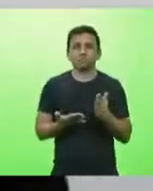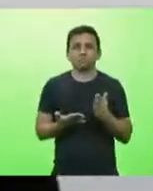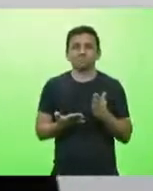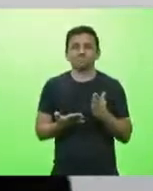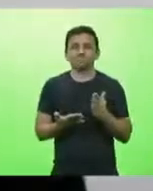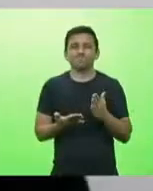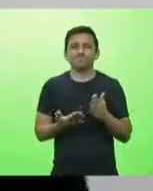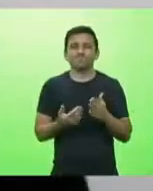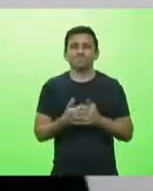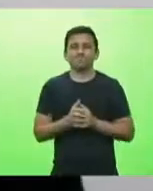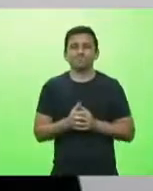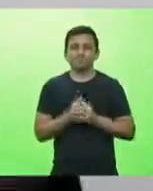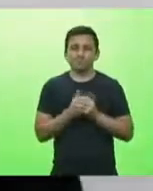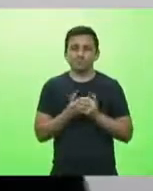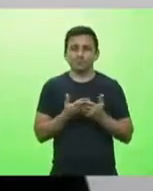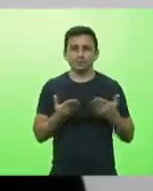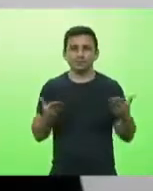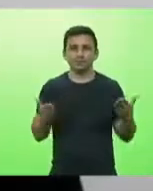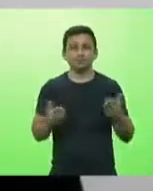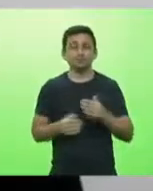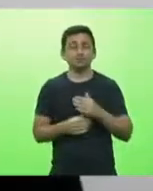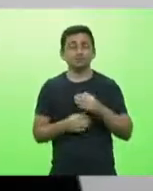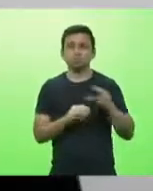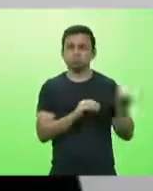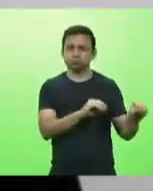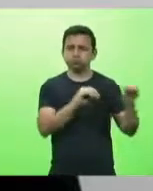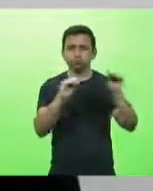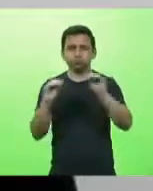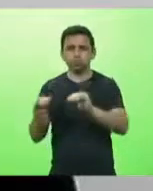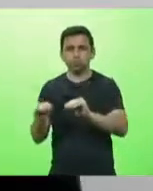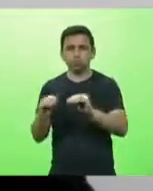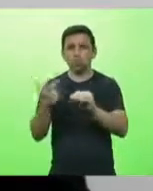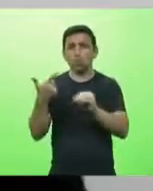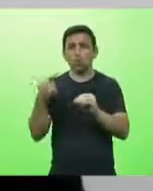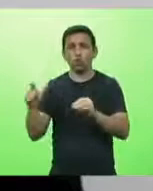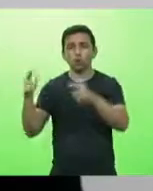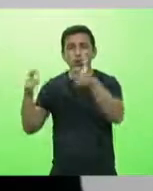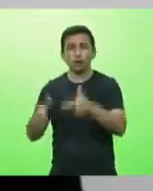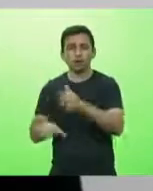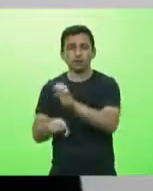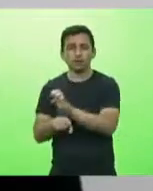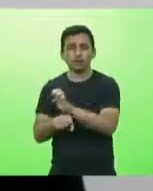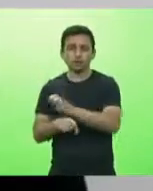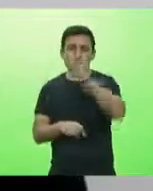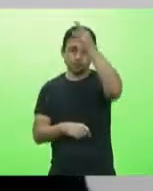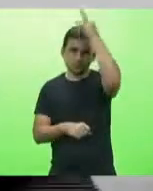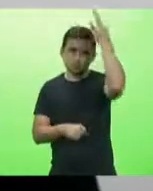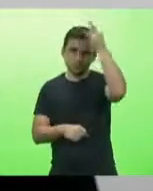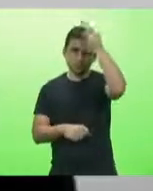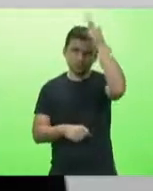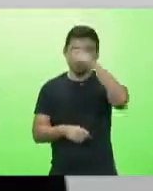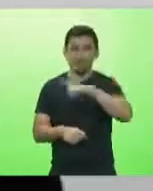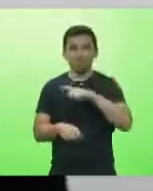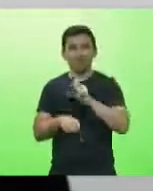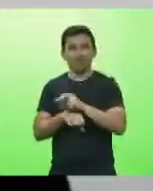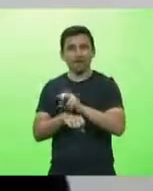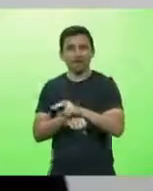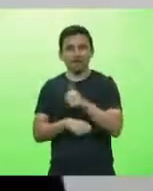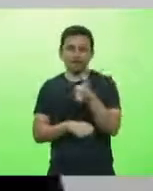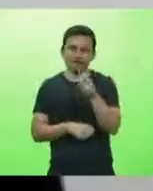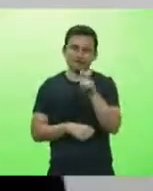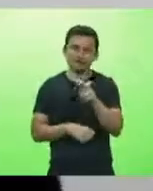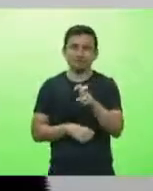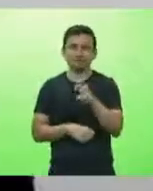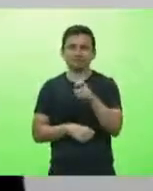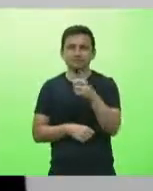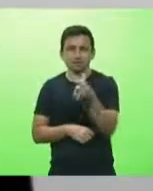comentado aí sendo transferidos para o Espírito Santo mas são poucos que terão vagas lá em torno de 15 a 16